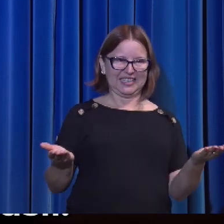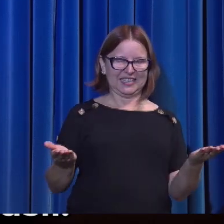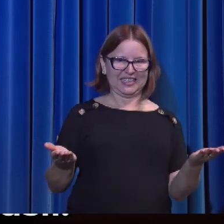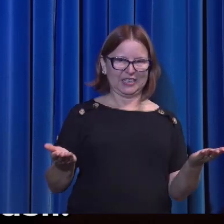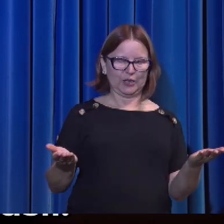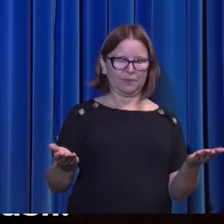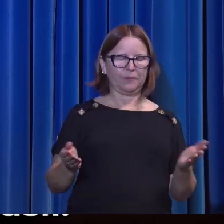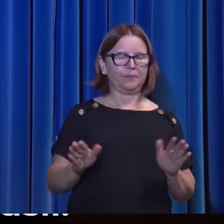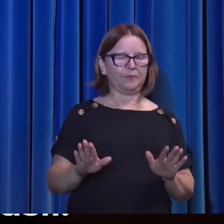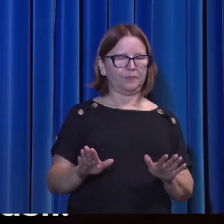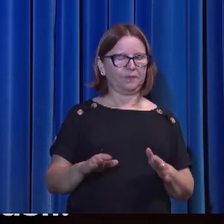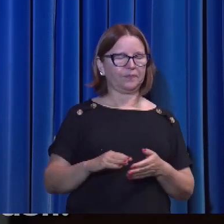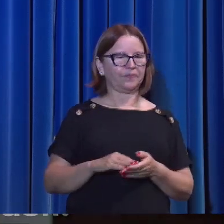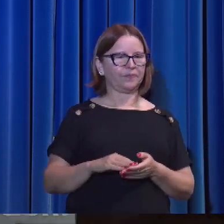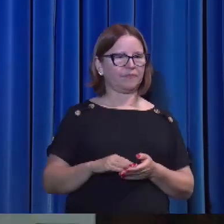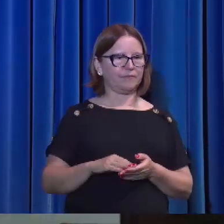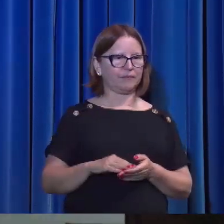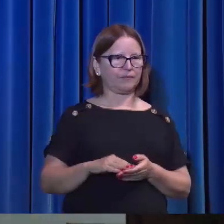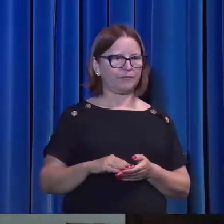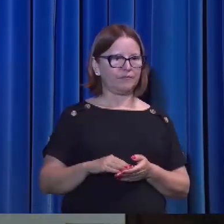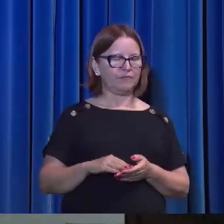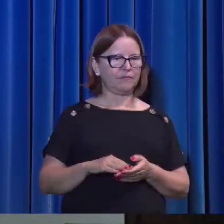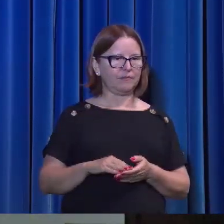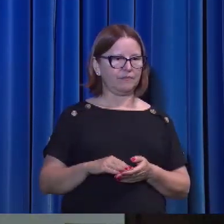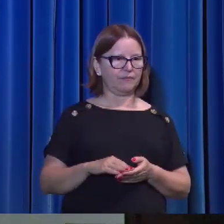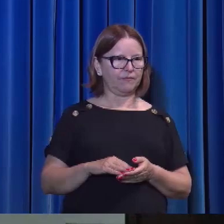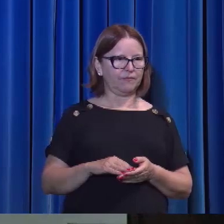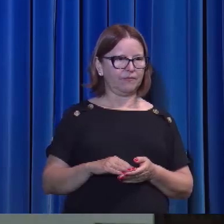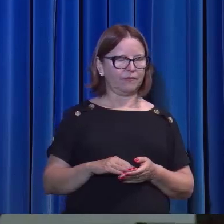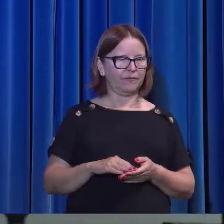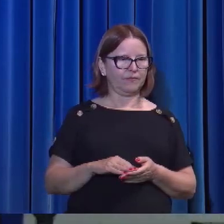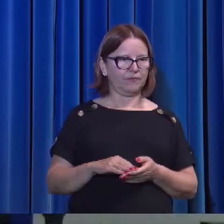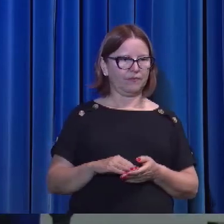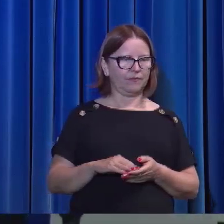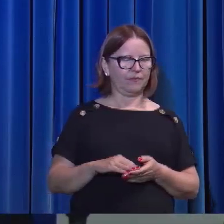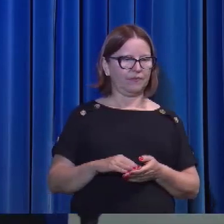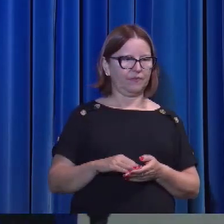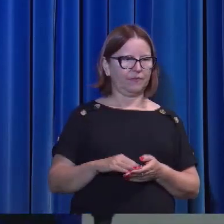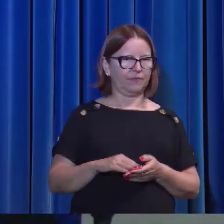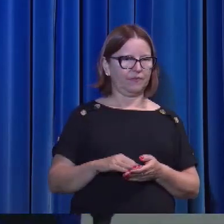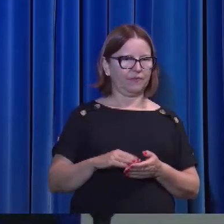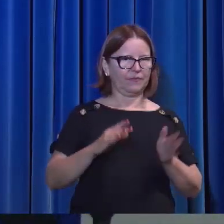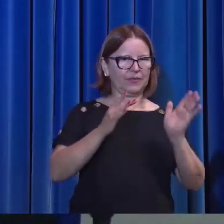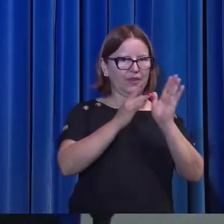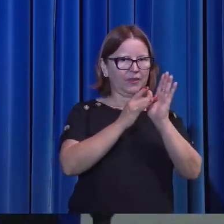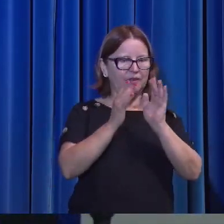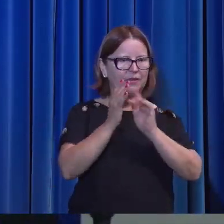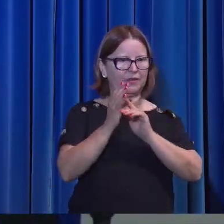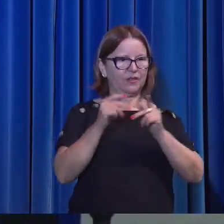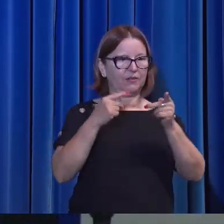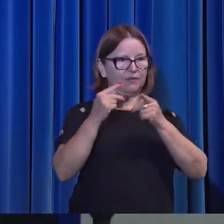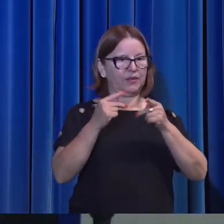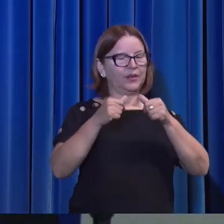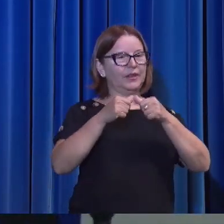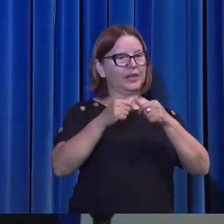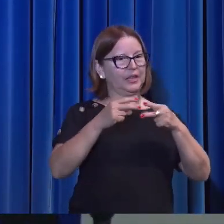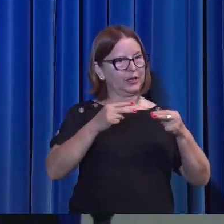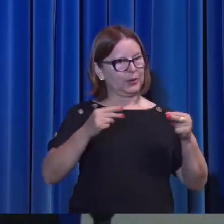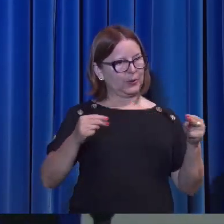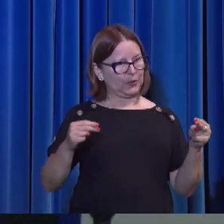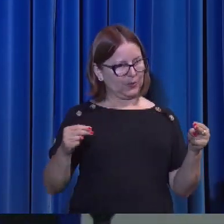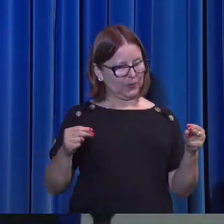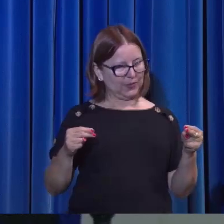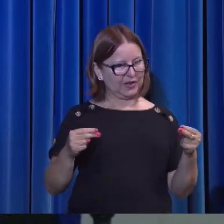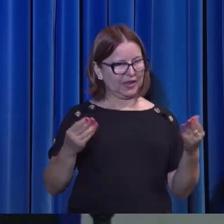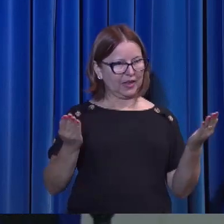agora ele está dizendo, ó, eu estou falando todas essas coisas agora, ainda já estou aqui visível, depois vocês